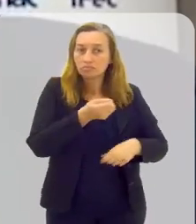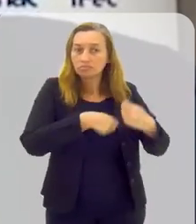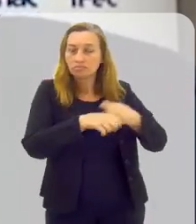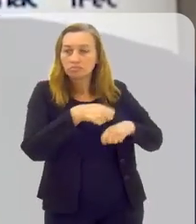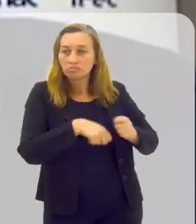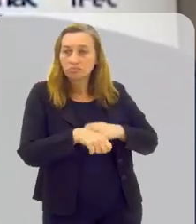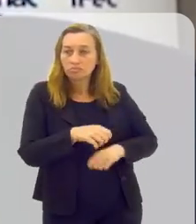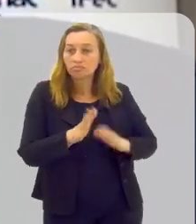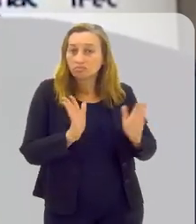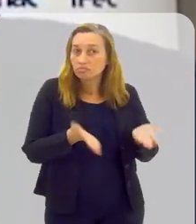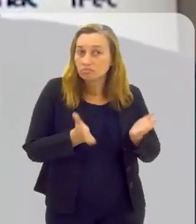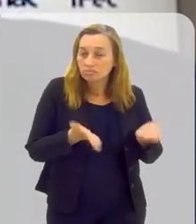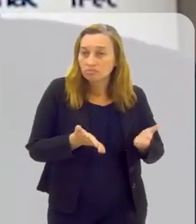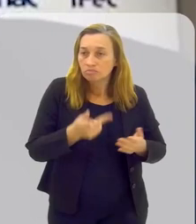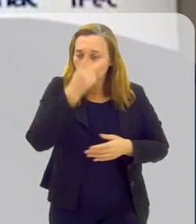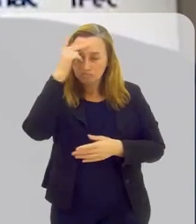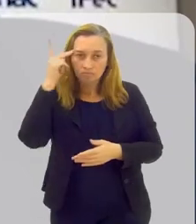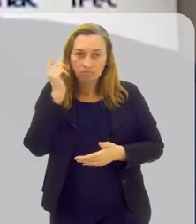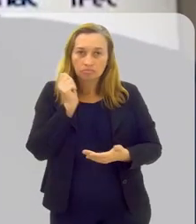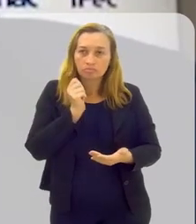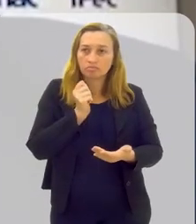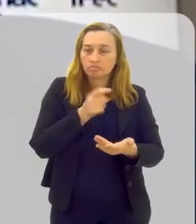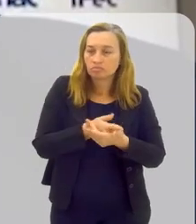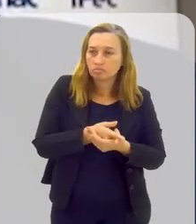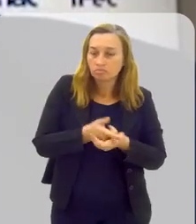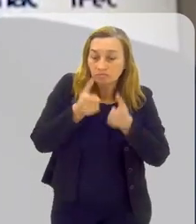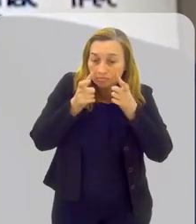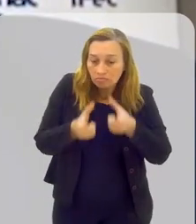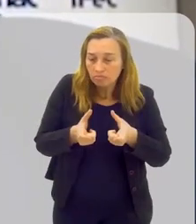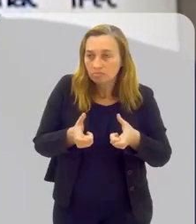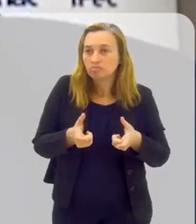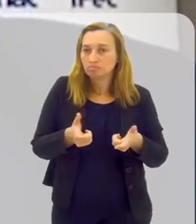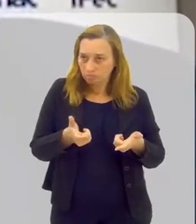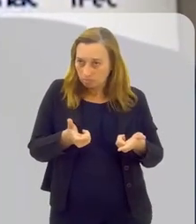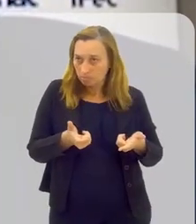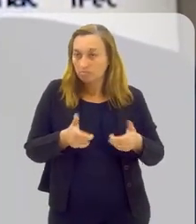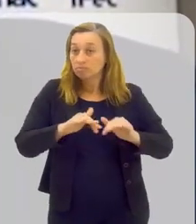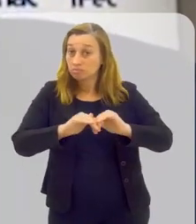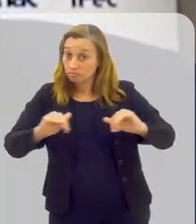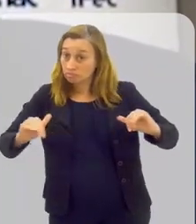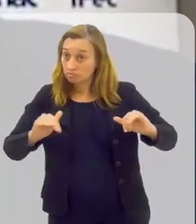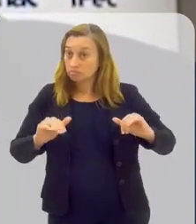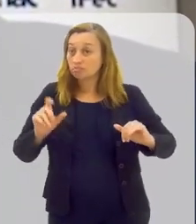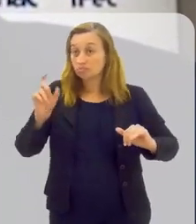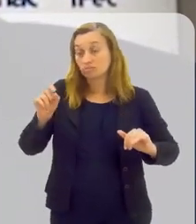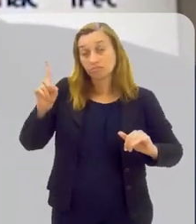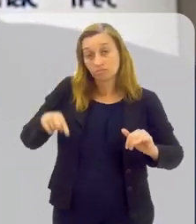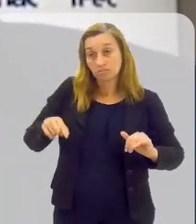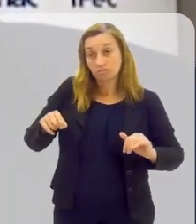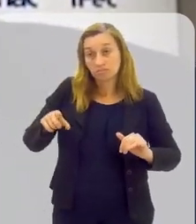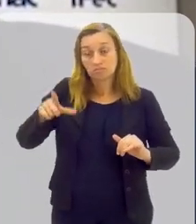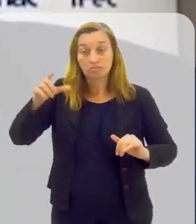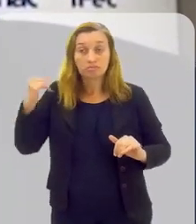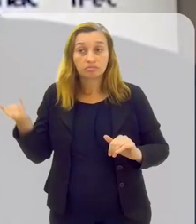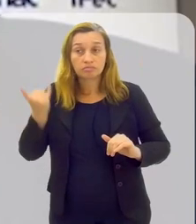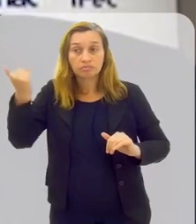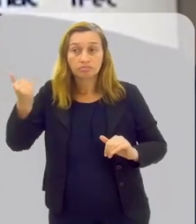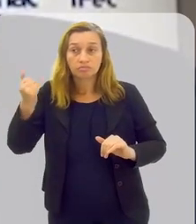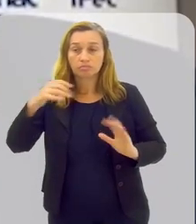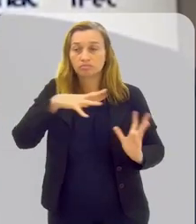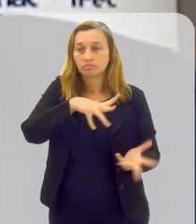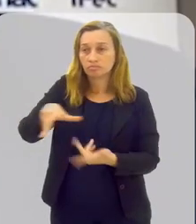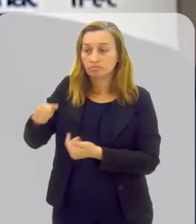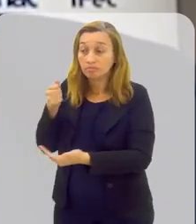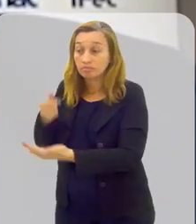para o seu negócio, o quanto que hoje o consumidor está mais atento a comprar e a separar aquilo que é interessante para o